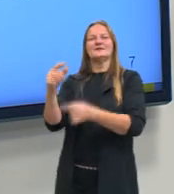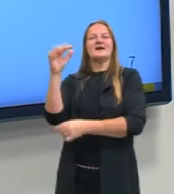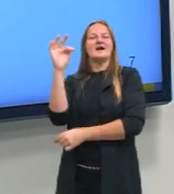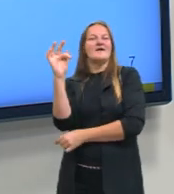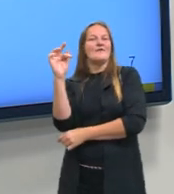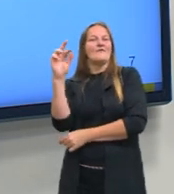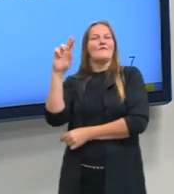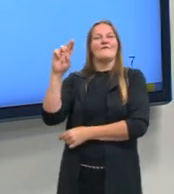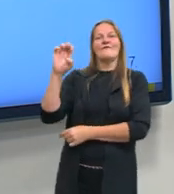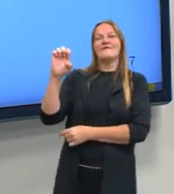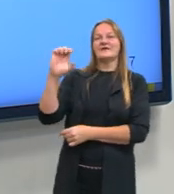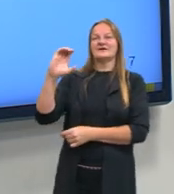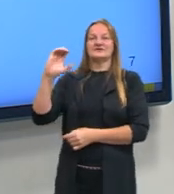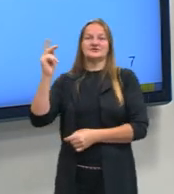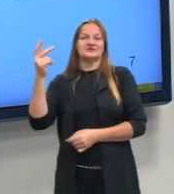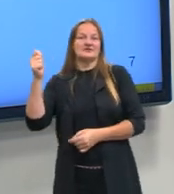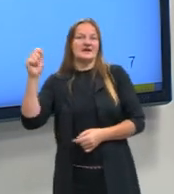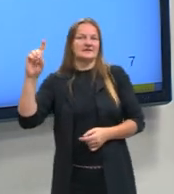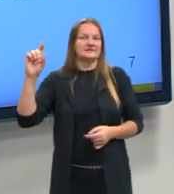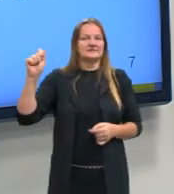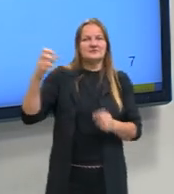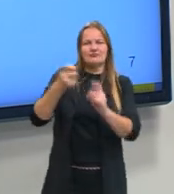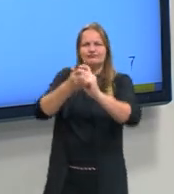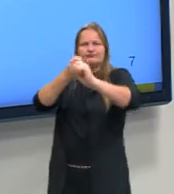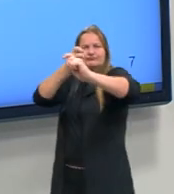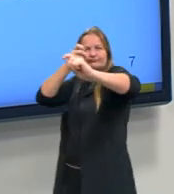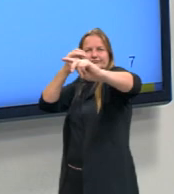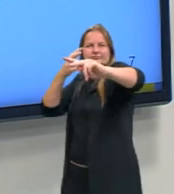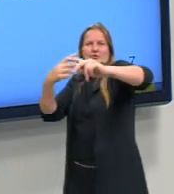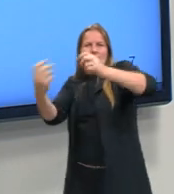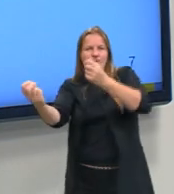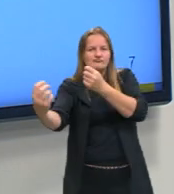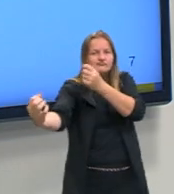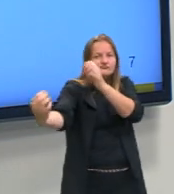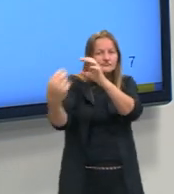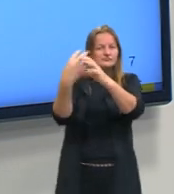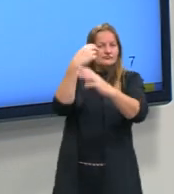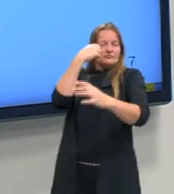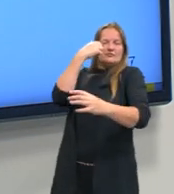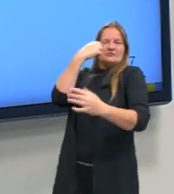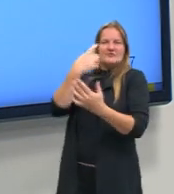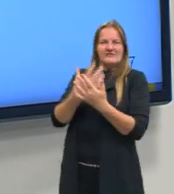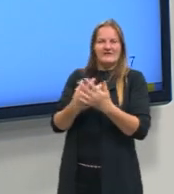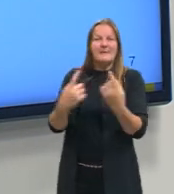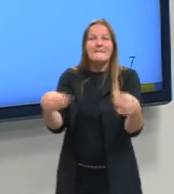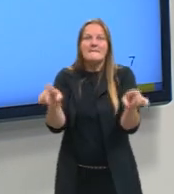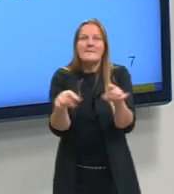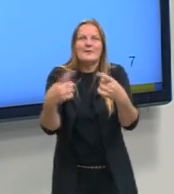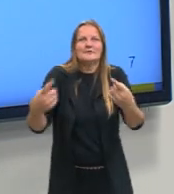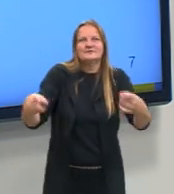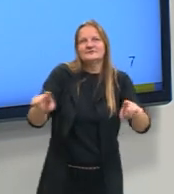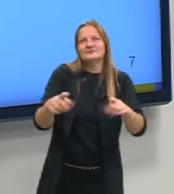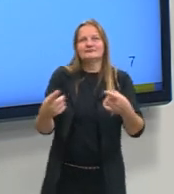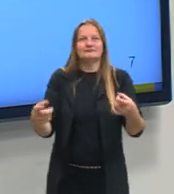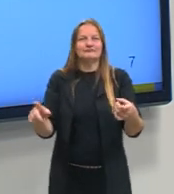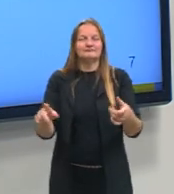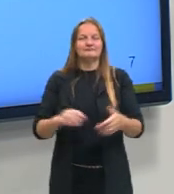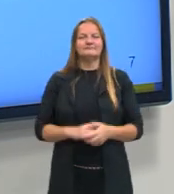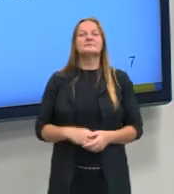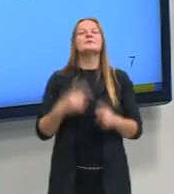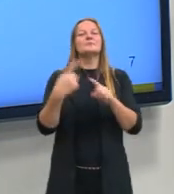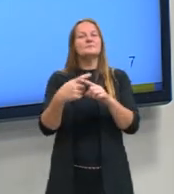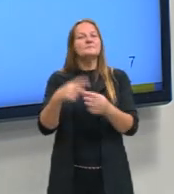grandes aspas, erros do falante de língua portuguesa. Quando, na verdade, a gente tem ali